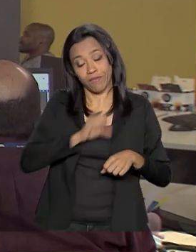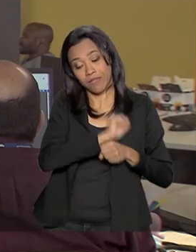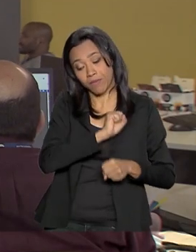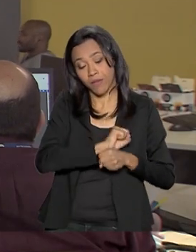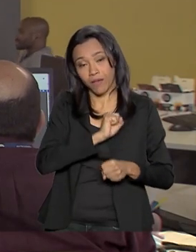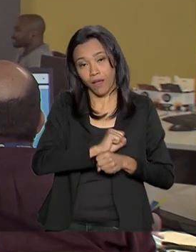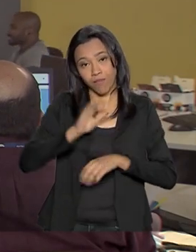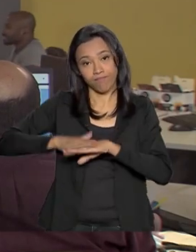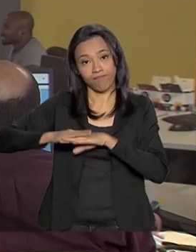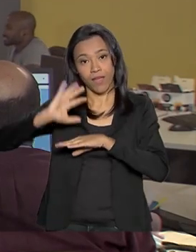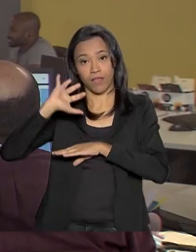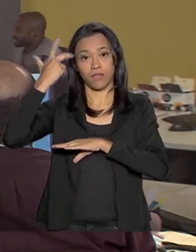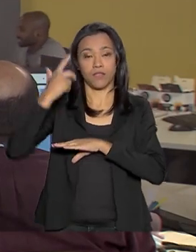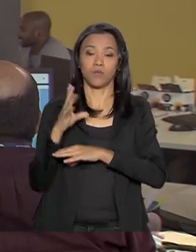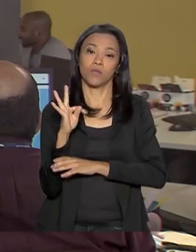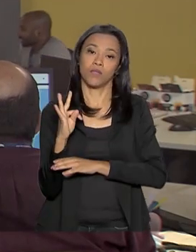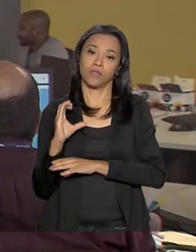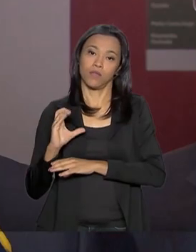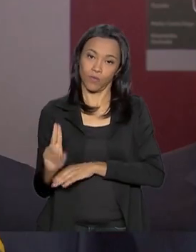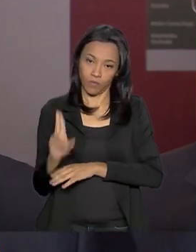a decisão. Vamos ouvir o que ele disse.